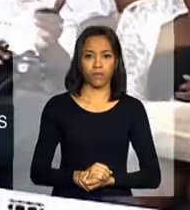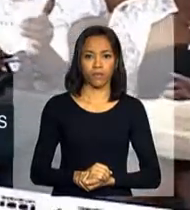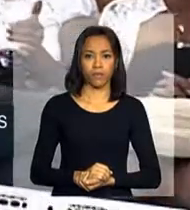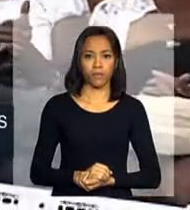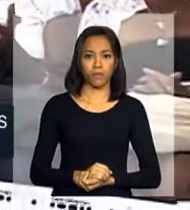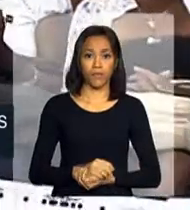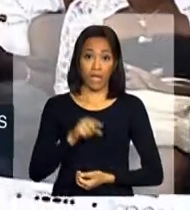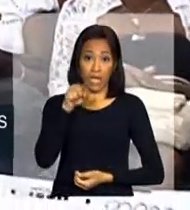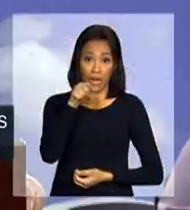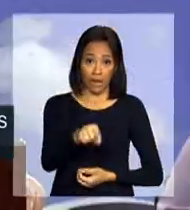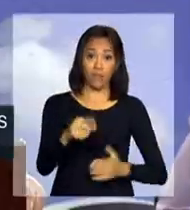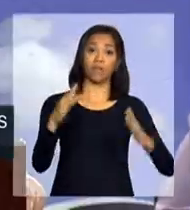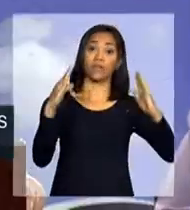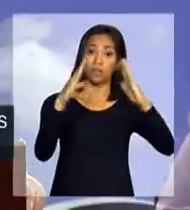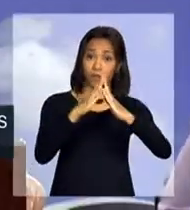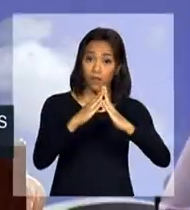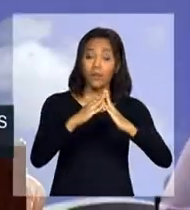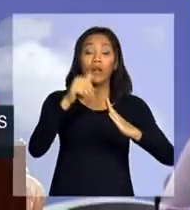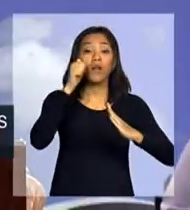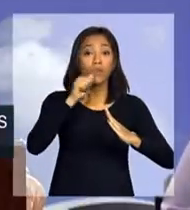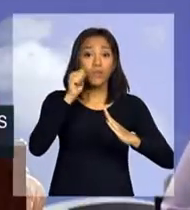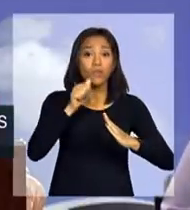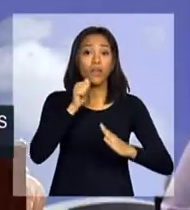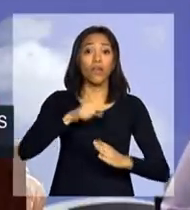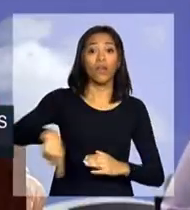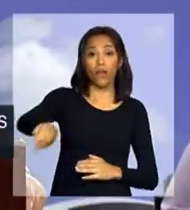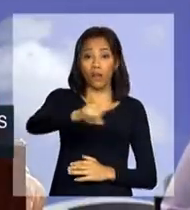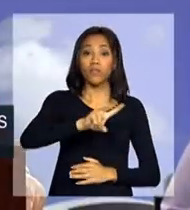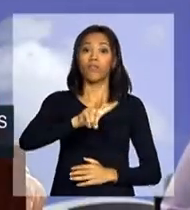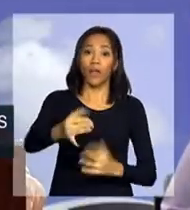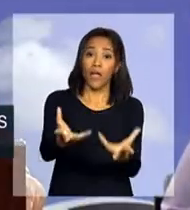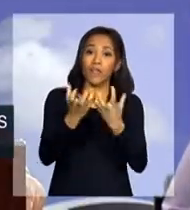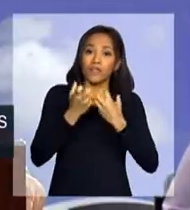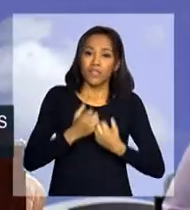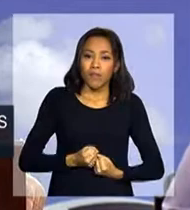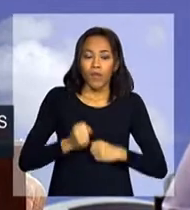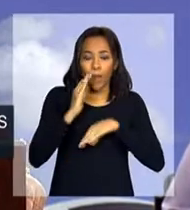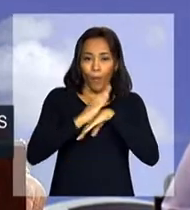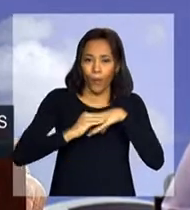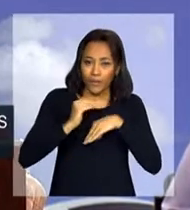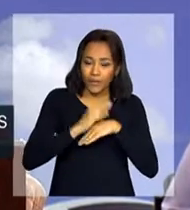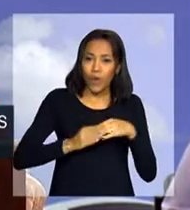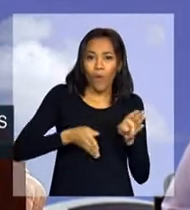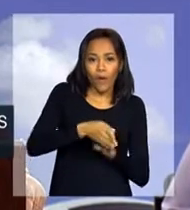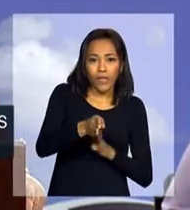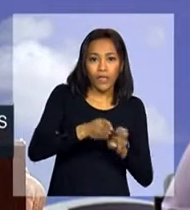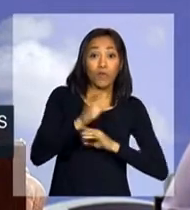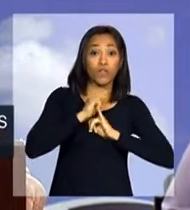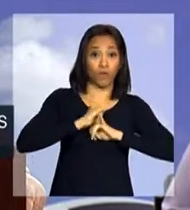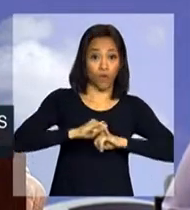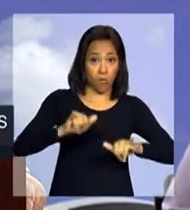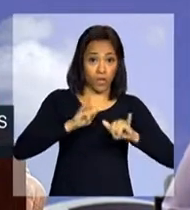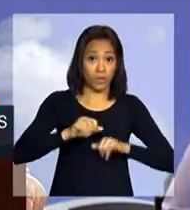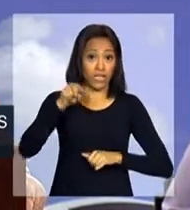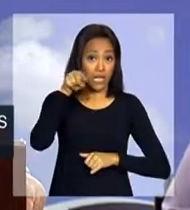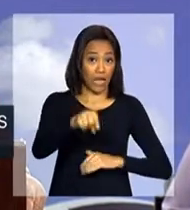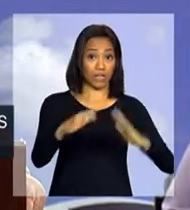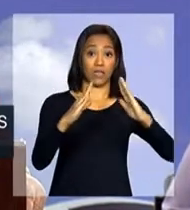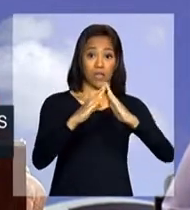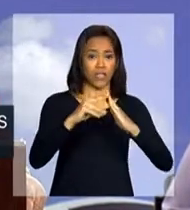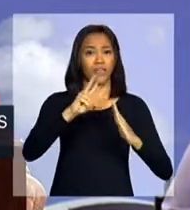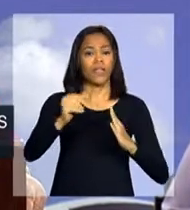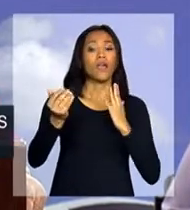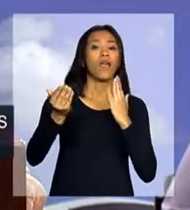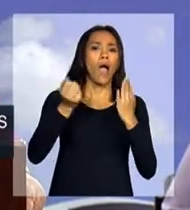Ali, elas receberão, portanto, proteção, orientação e formação. Ali, elas terão assistência